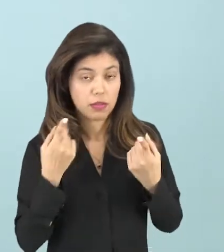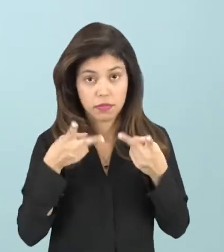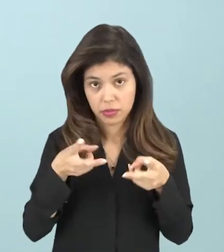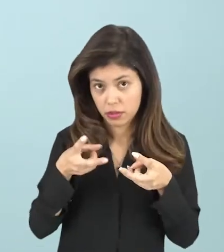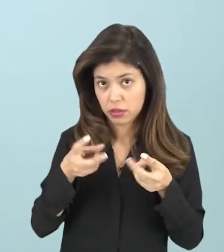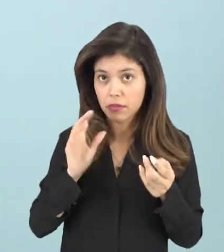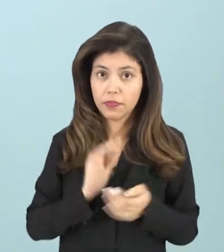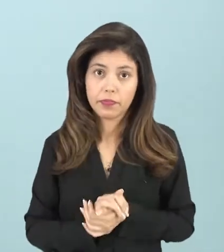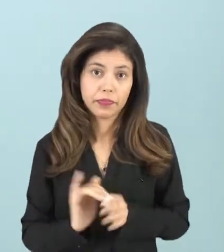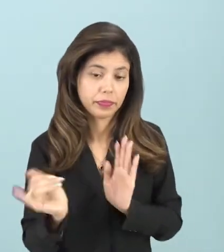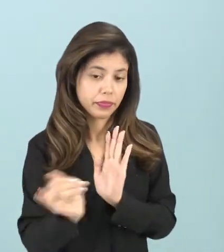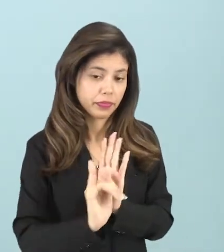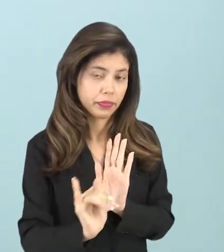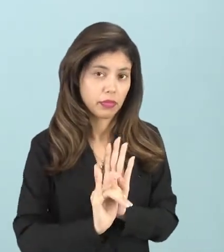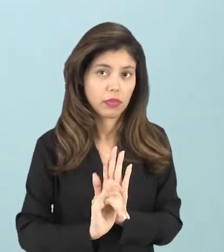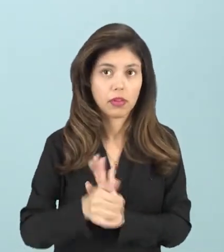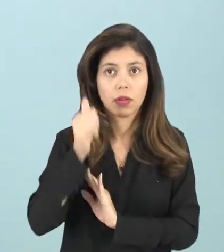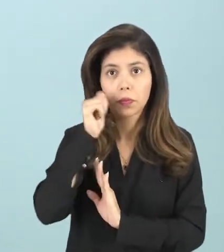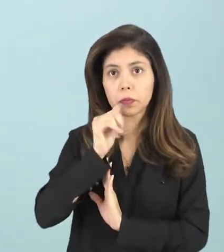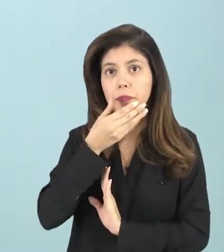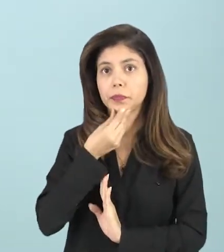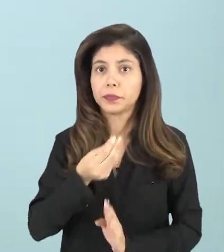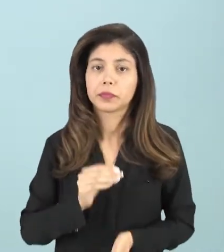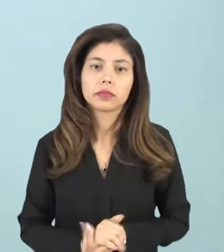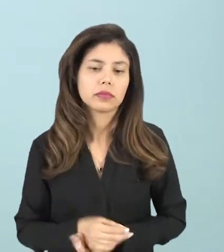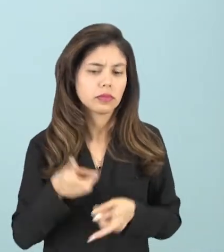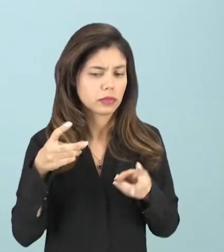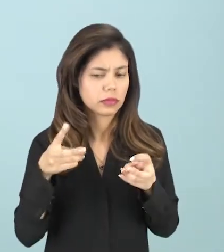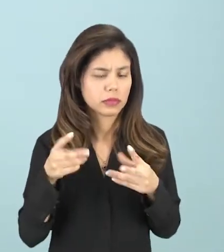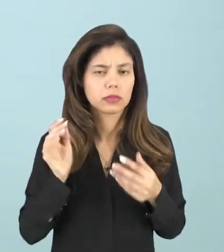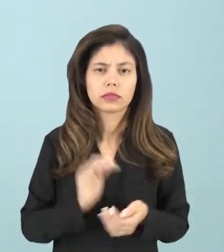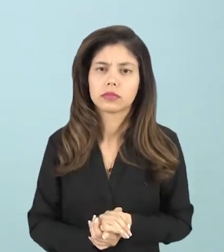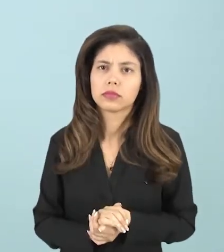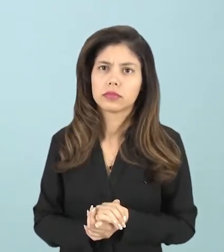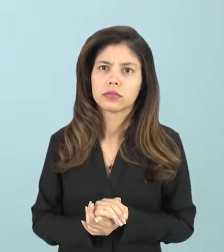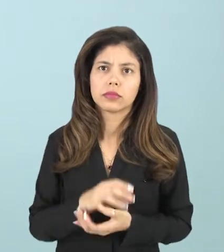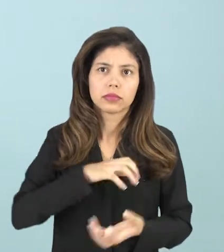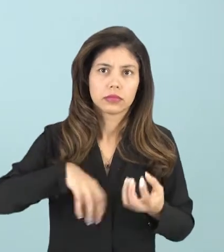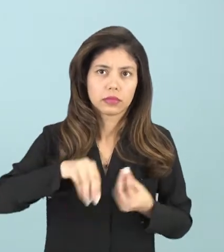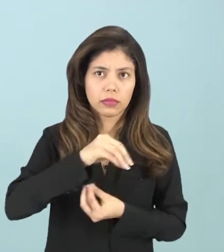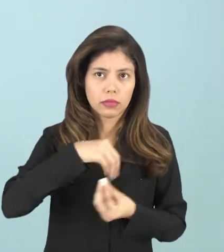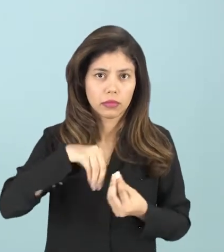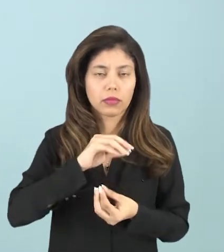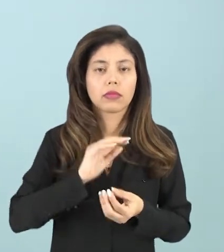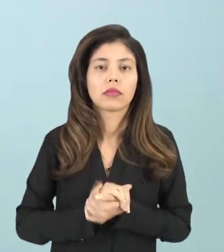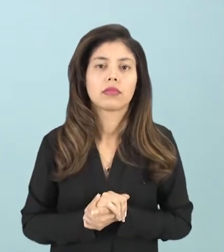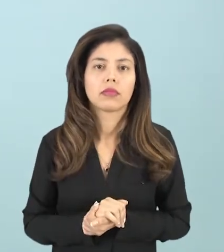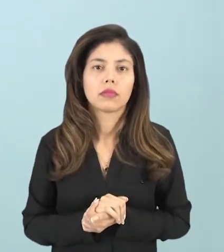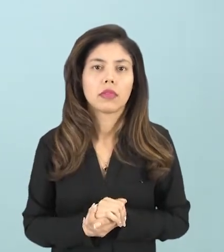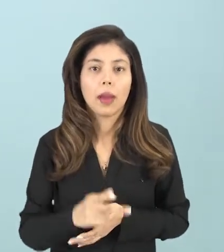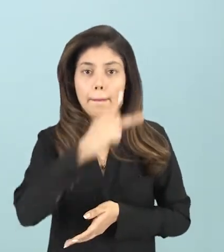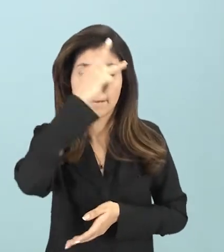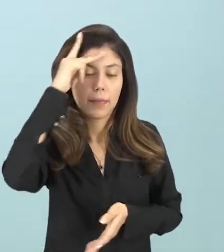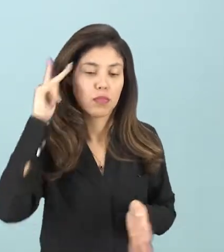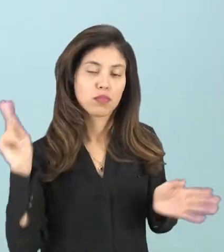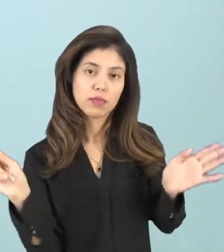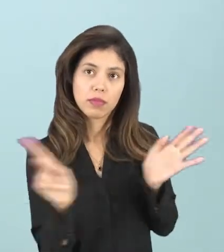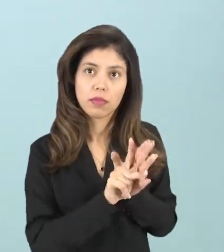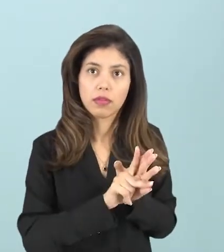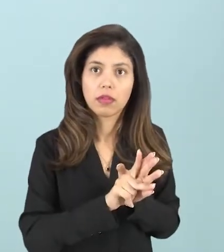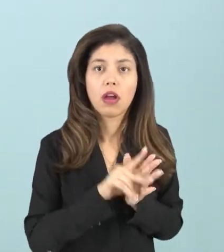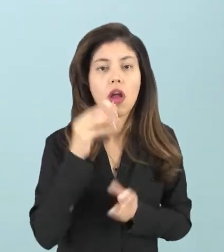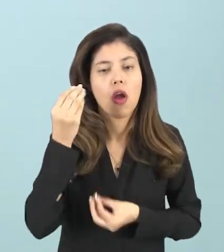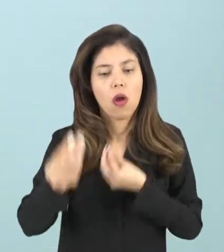a identidade de gênero é uma percepção que está vinculada a quê? Ao indivíduo. Ou seja,